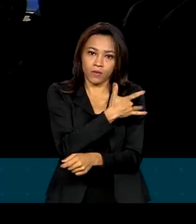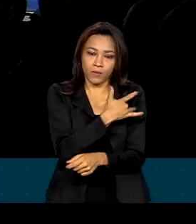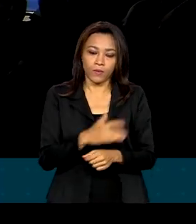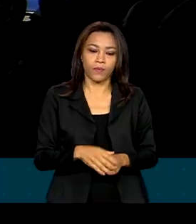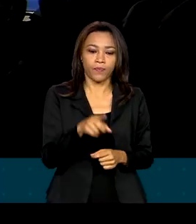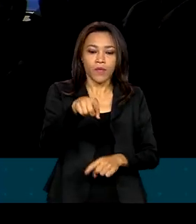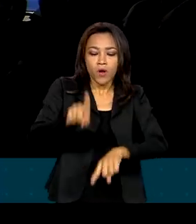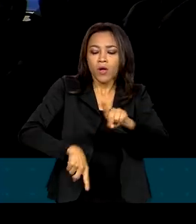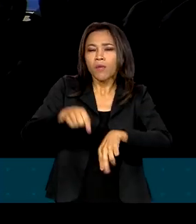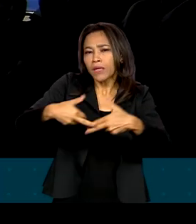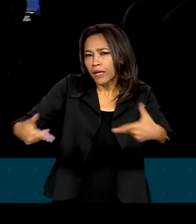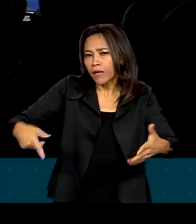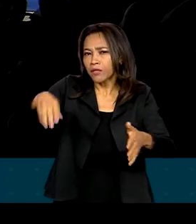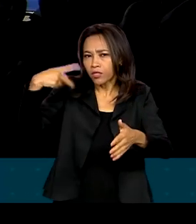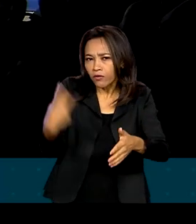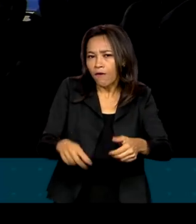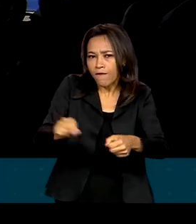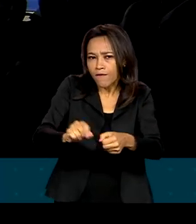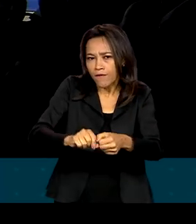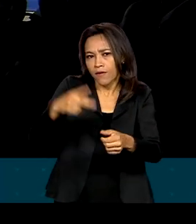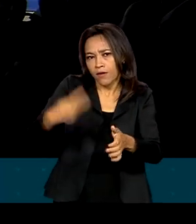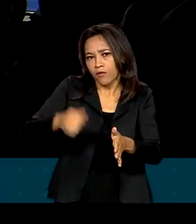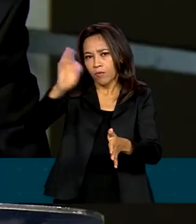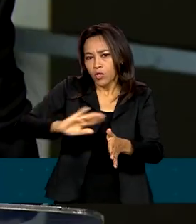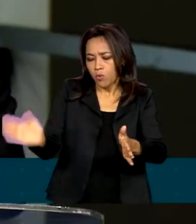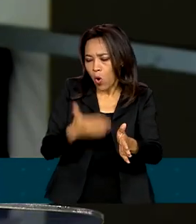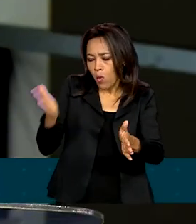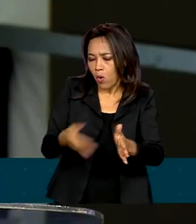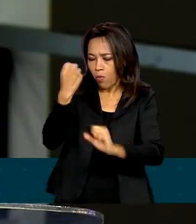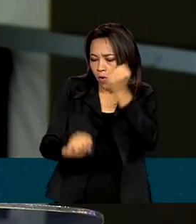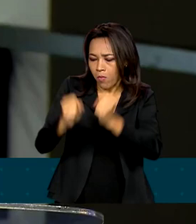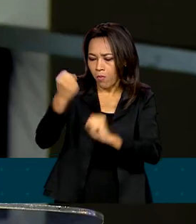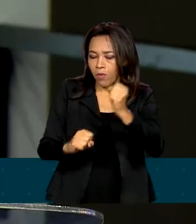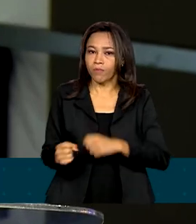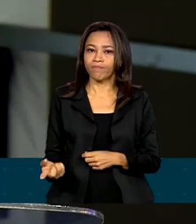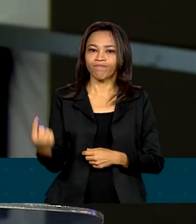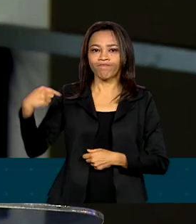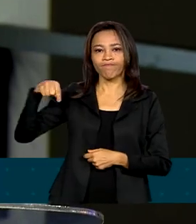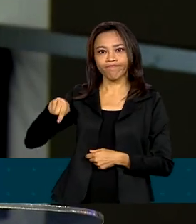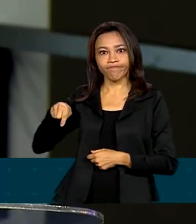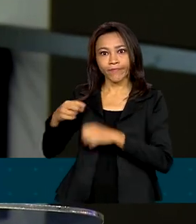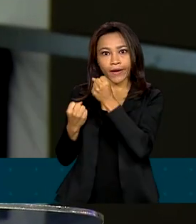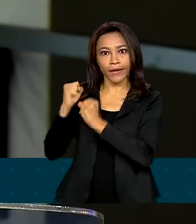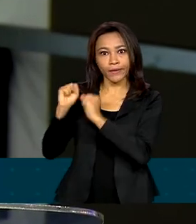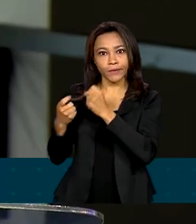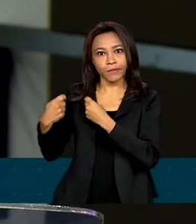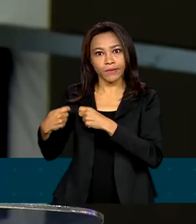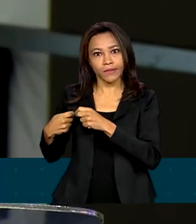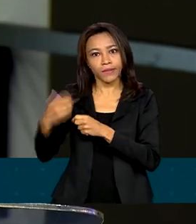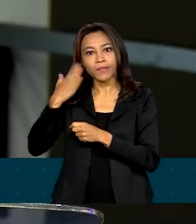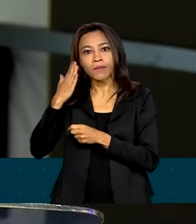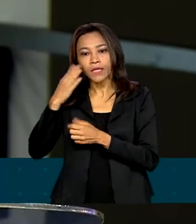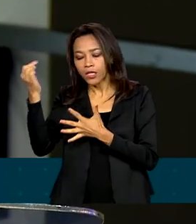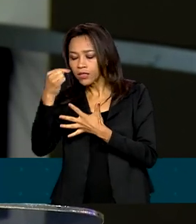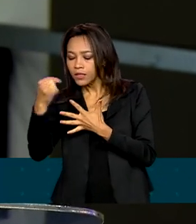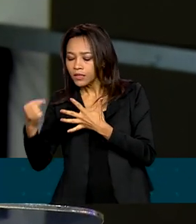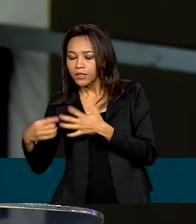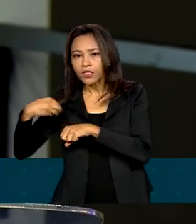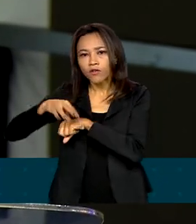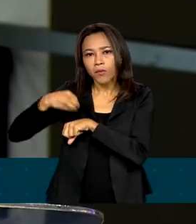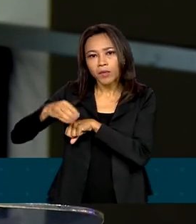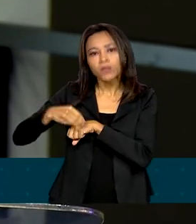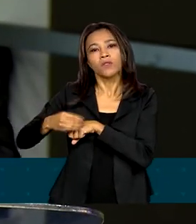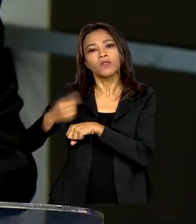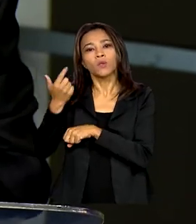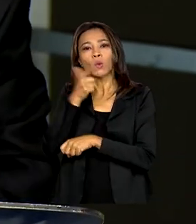produtos sejam feitos no Brasil, a indústria precisa que os indicadores econômicos sejam favoráveis. Com juros mais